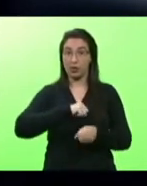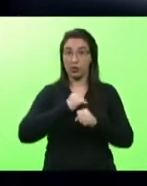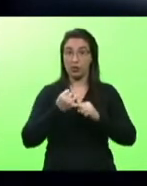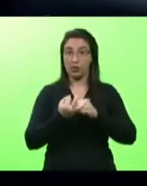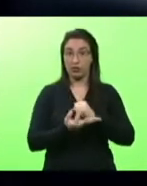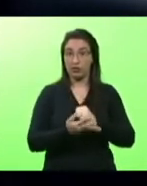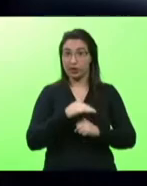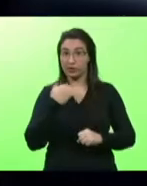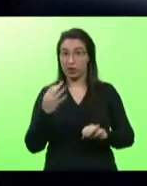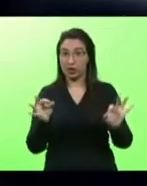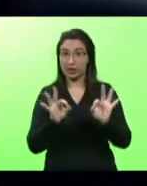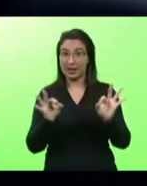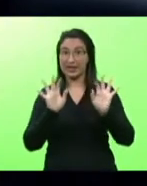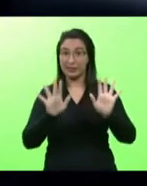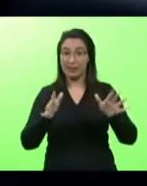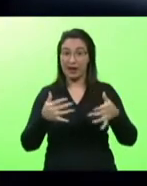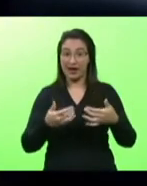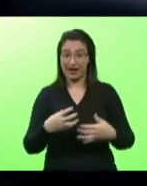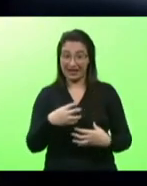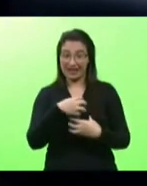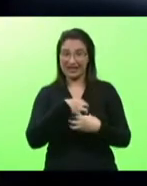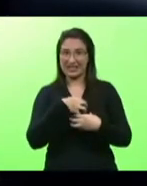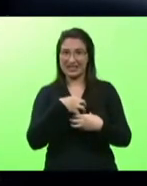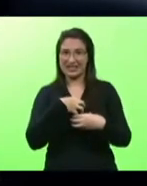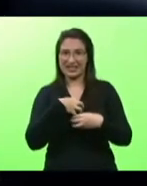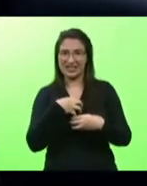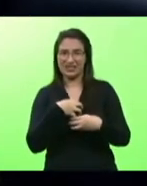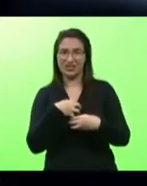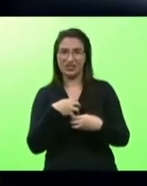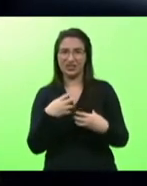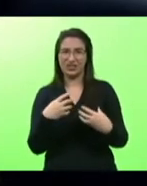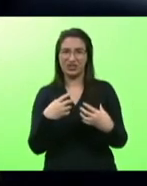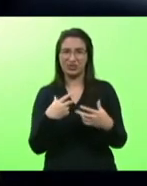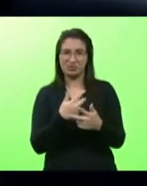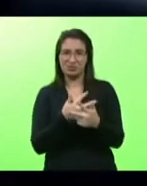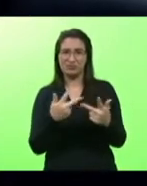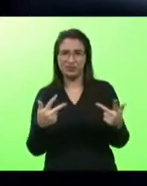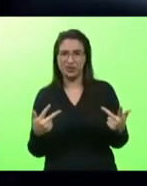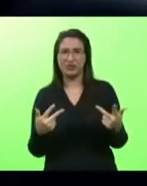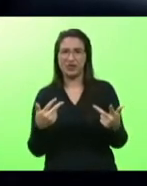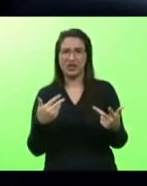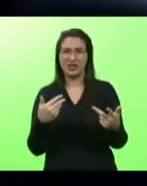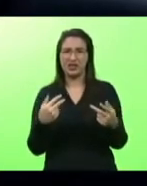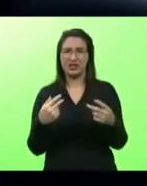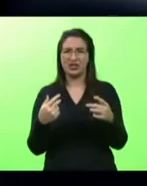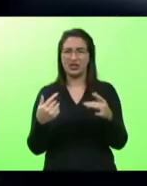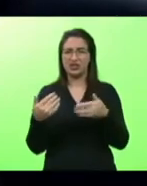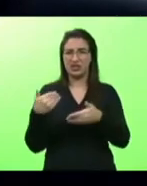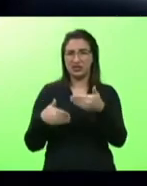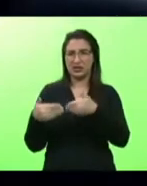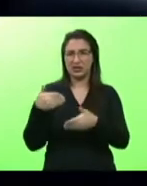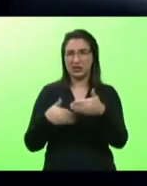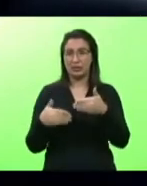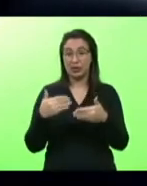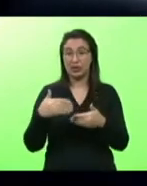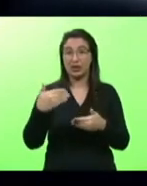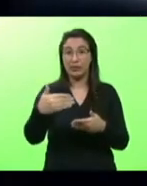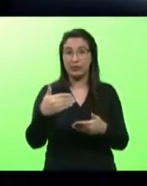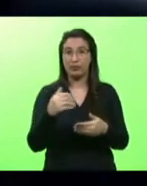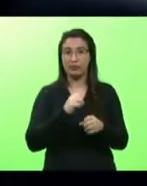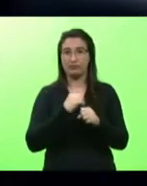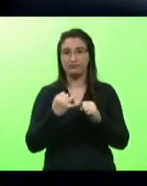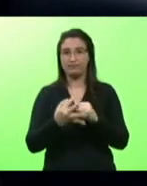ficam com a questão do tratamento do pós-covid esta foi uma